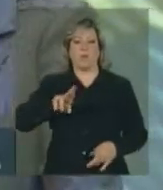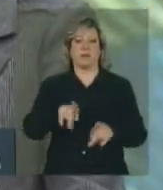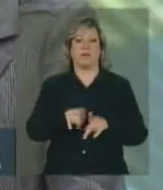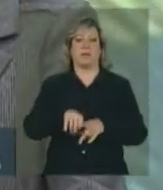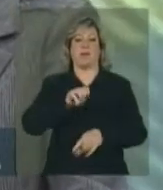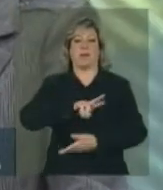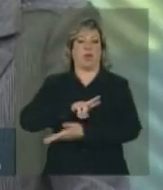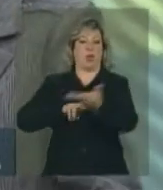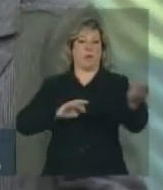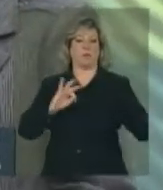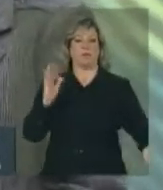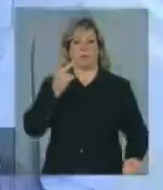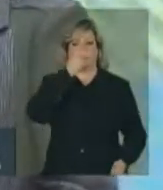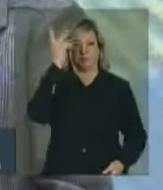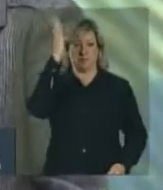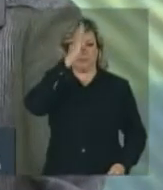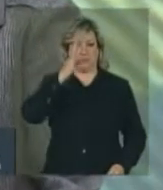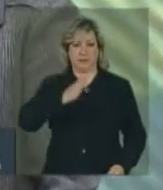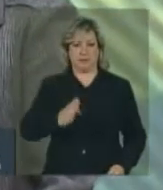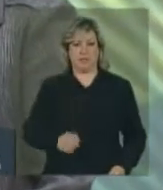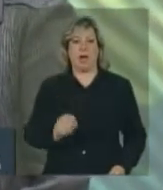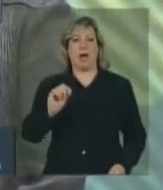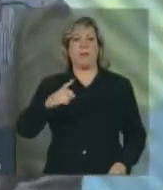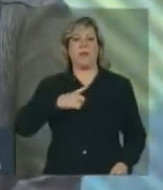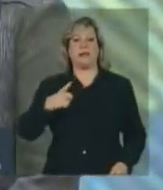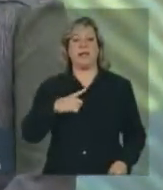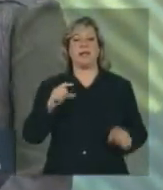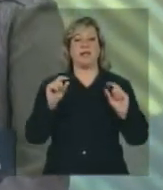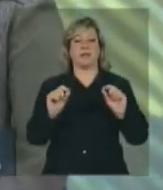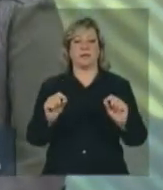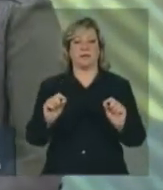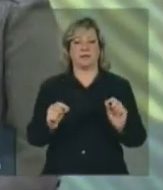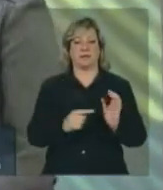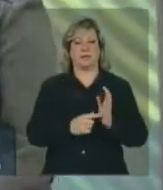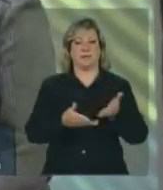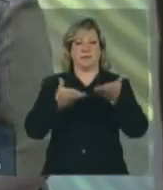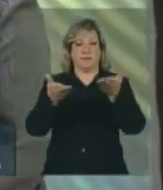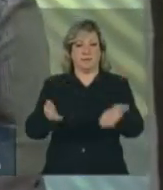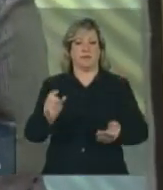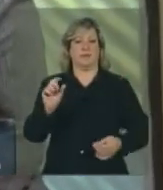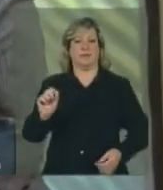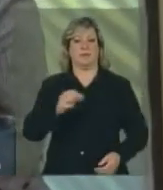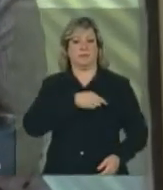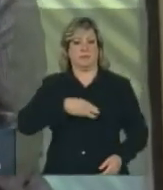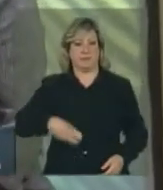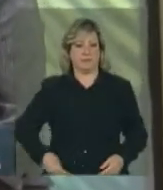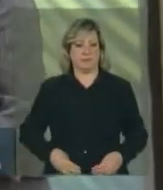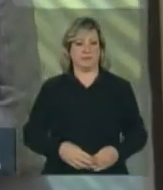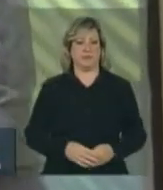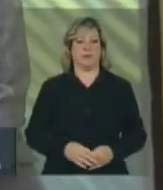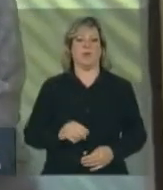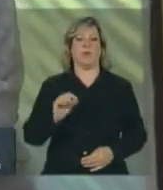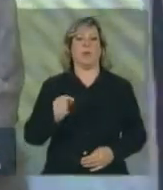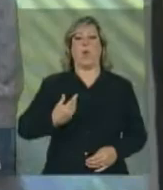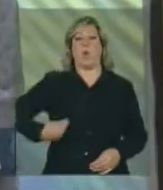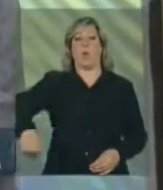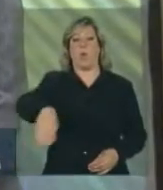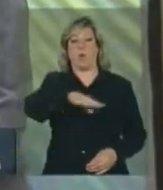todos os brasileiros, apresento ao senhor ministro Erdogan as